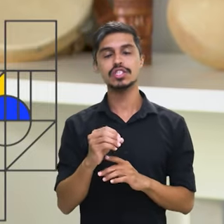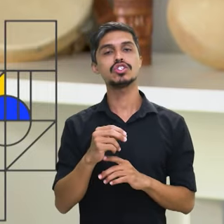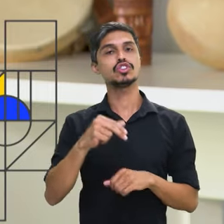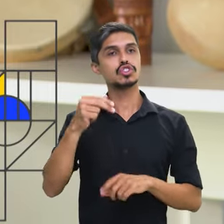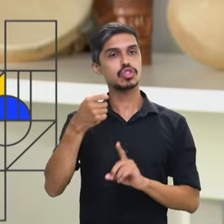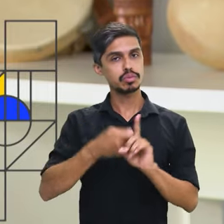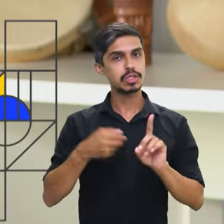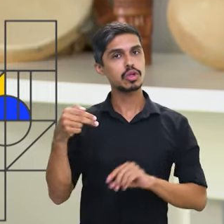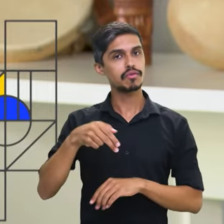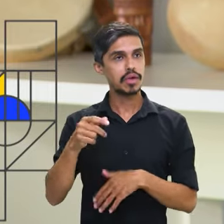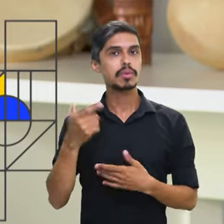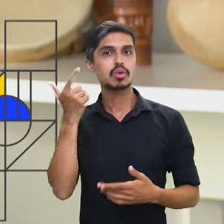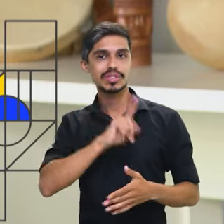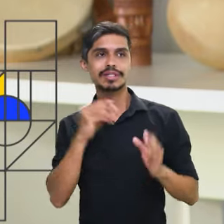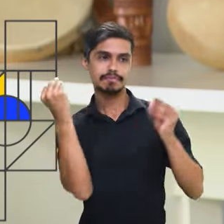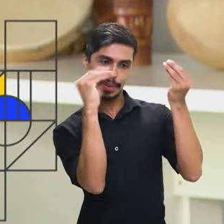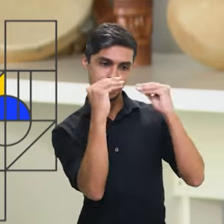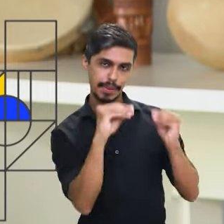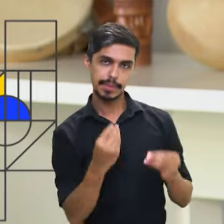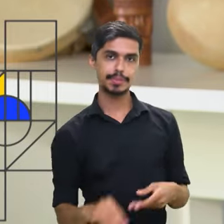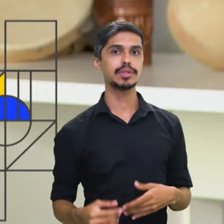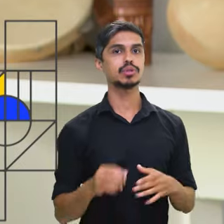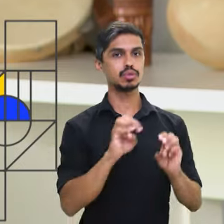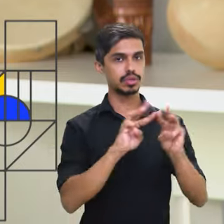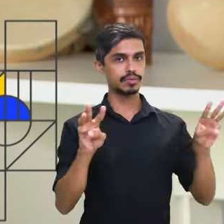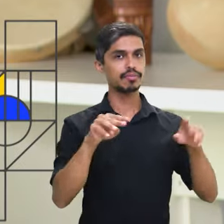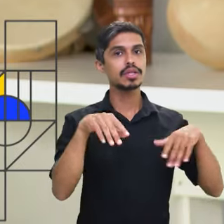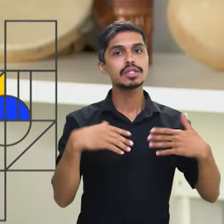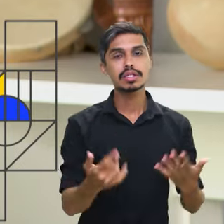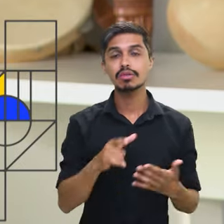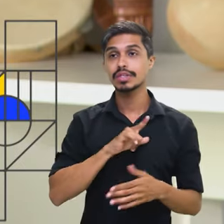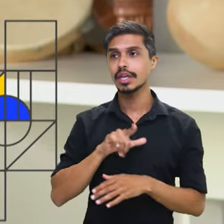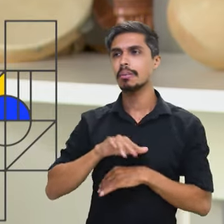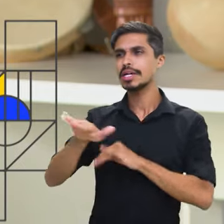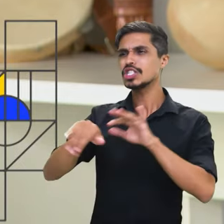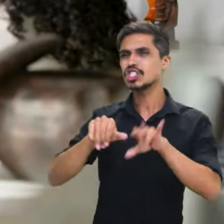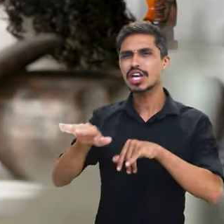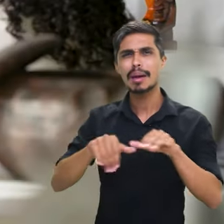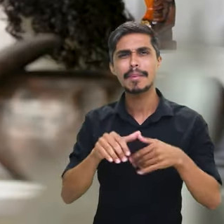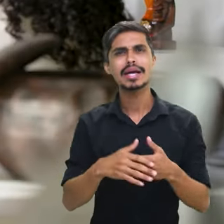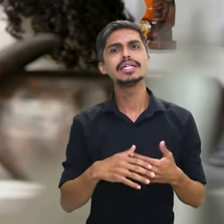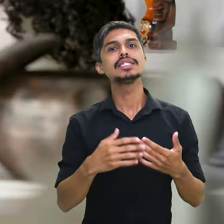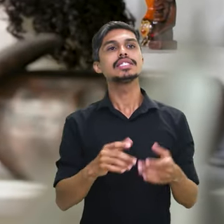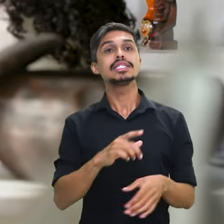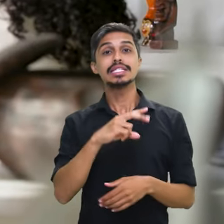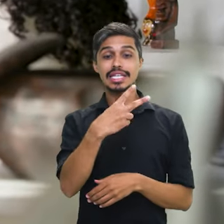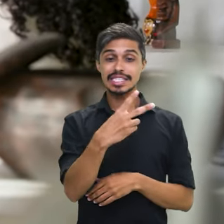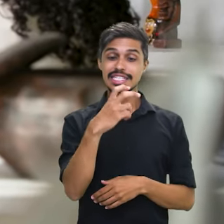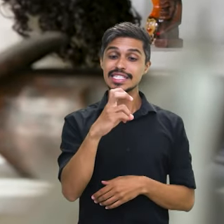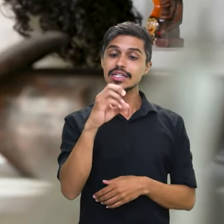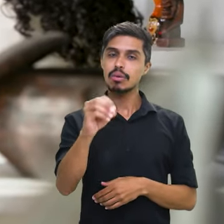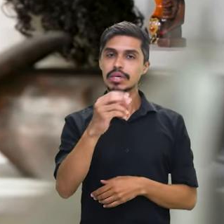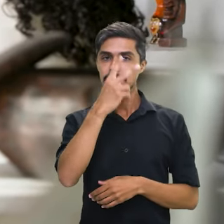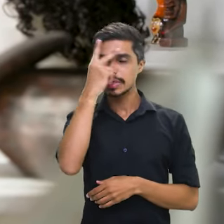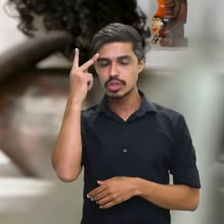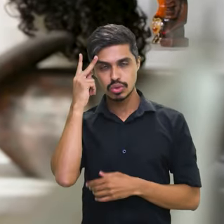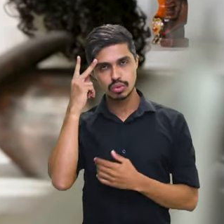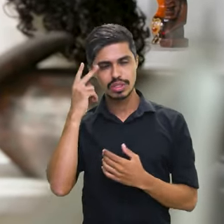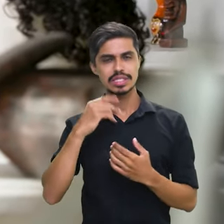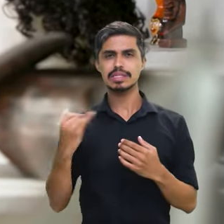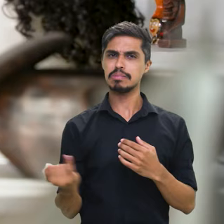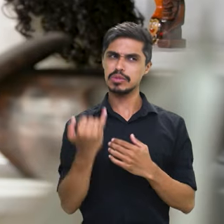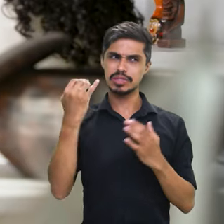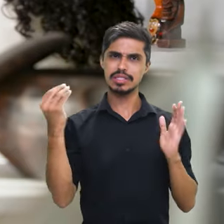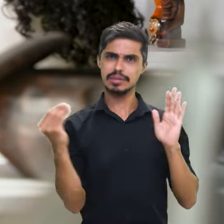disponível no site. E vamos abrir uma chamada pública para que chegue a 350 total de personalidades.